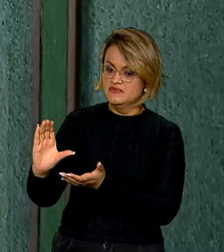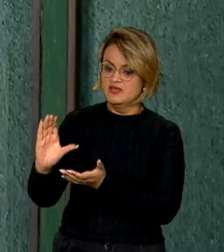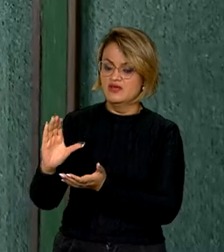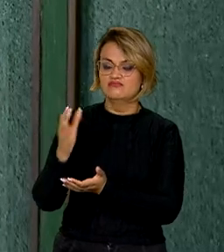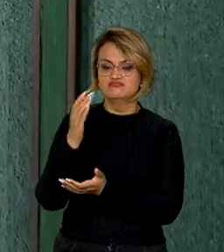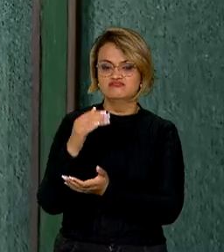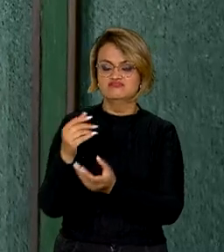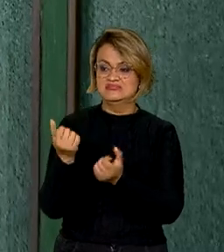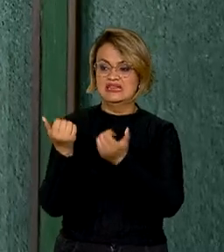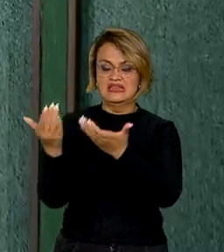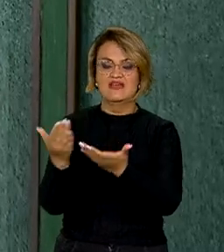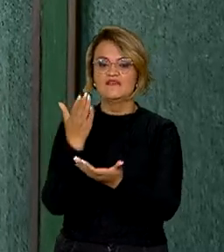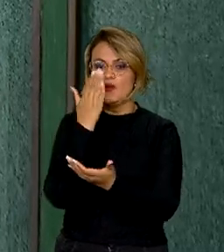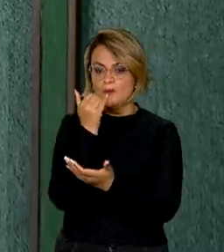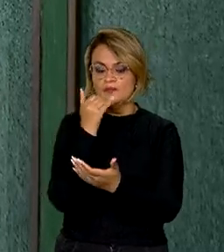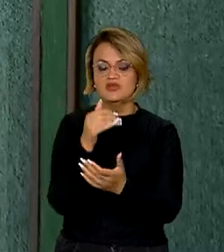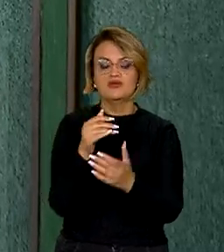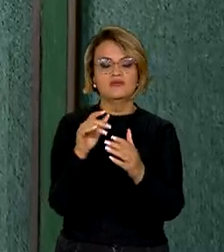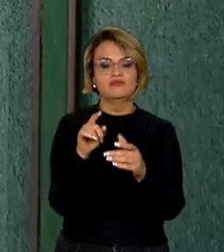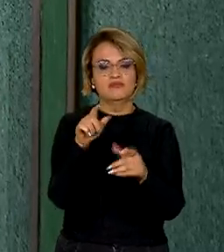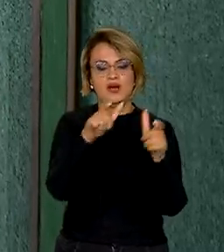alimentos para aquelas comunidades com insegurança alimentar.